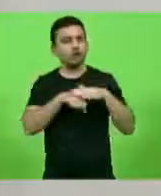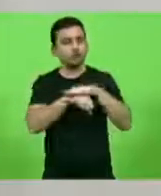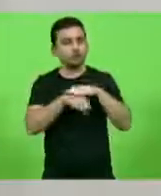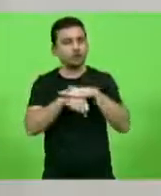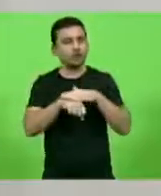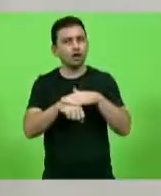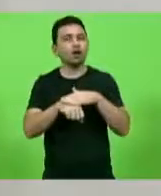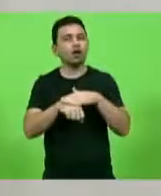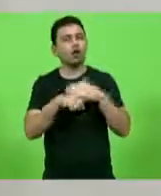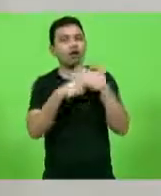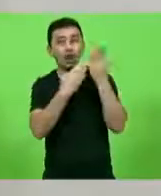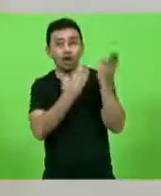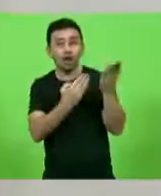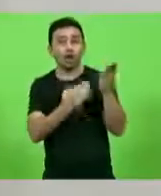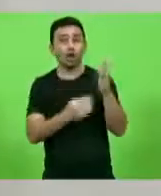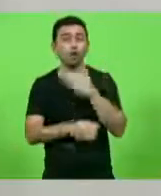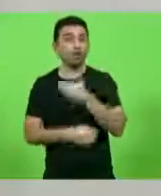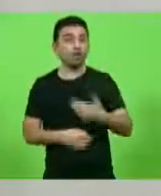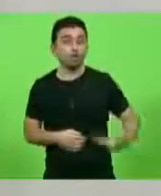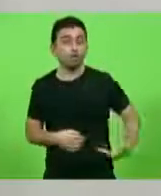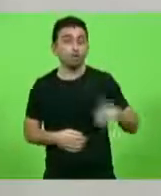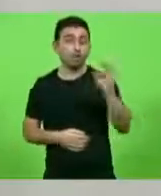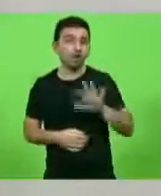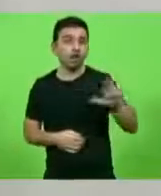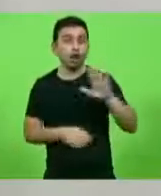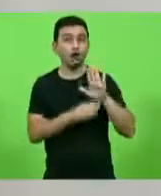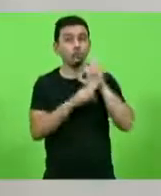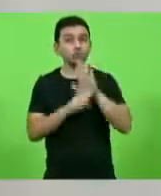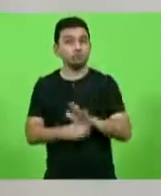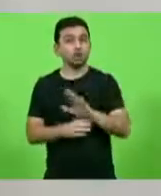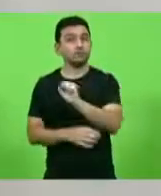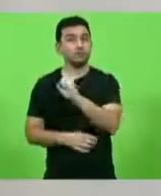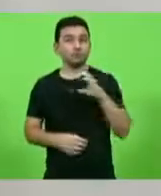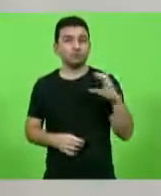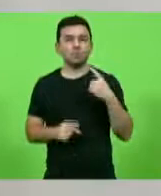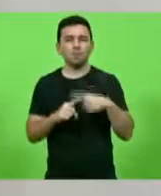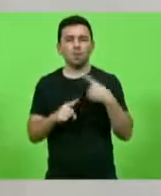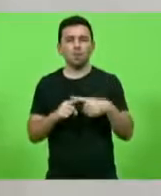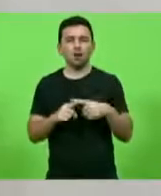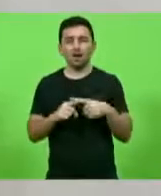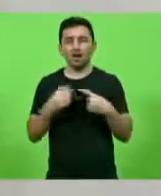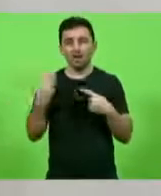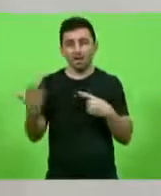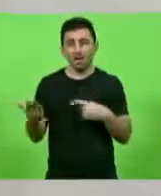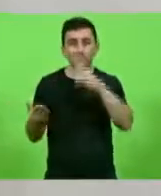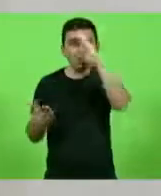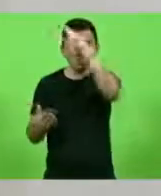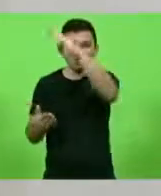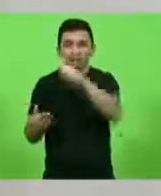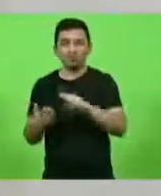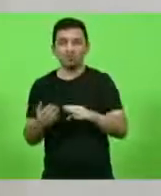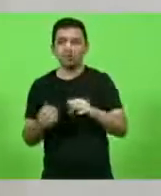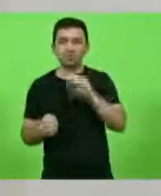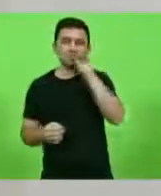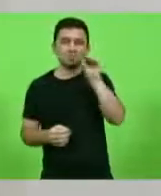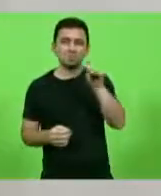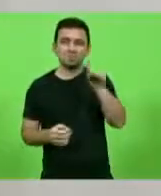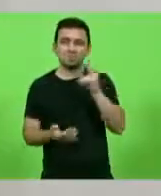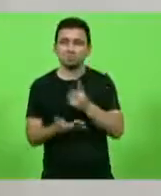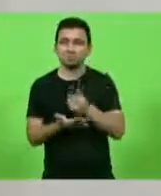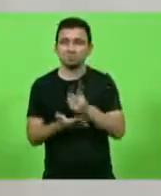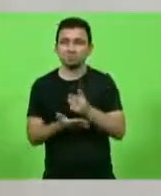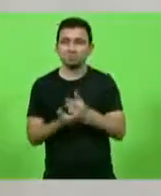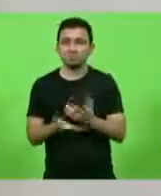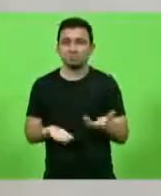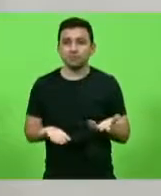cargo para atuar em Santa Catarina de maneira efetiva, já que o governador Moisés a escanteava em muitas oportunidades. A governadora,